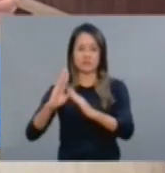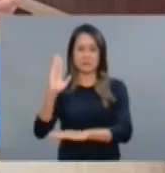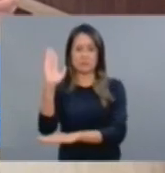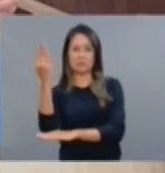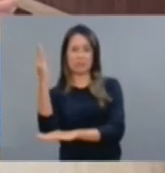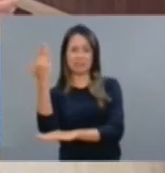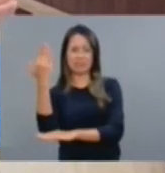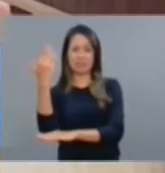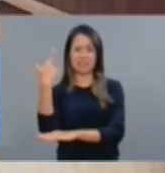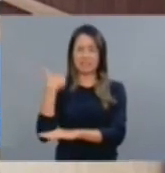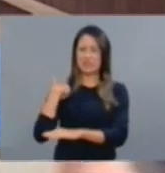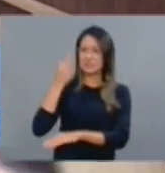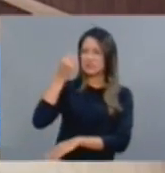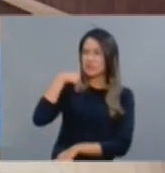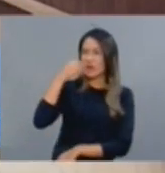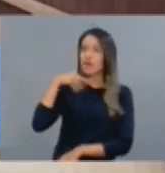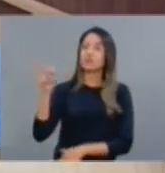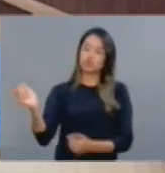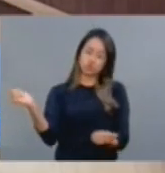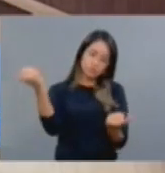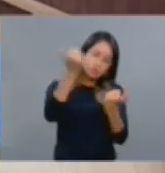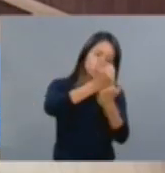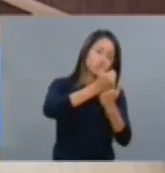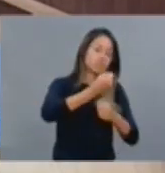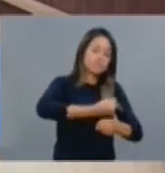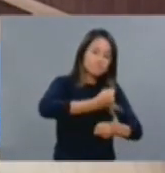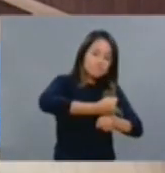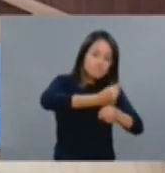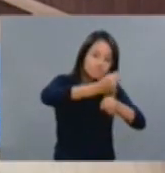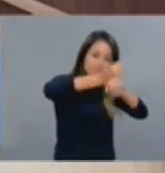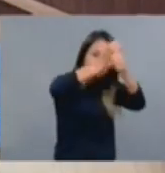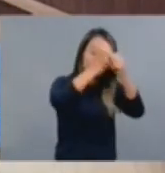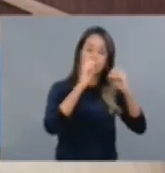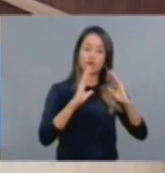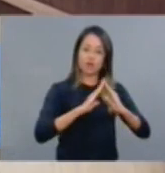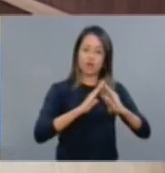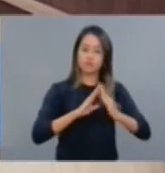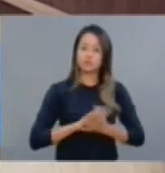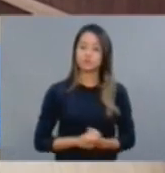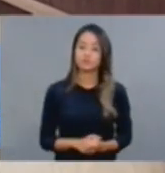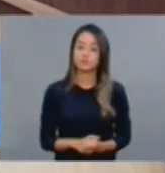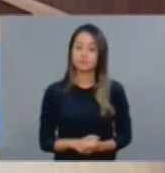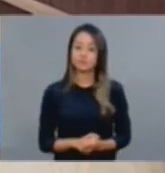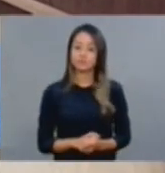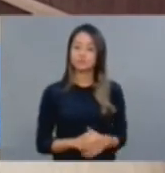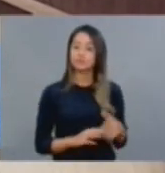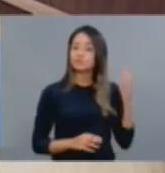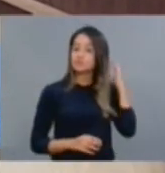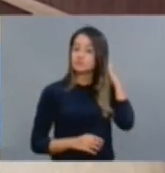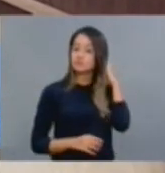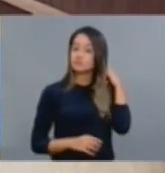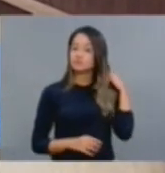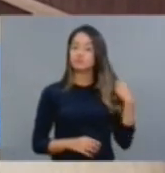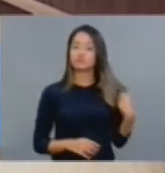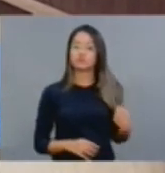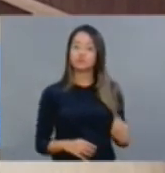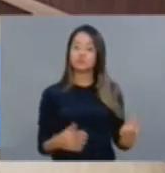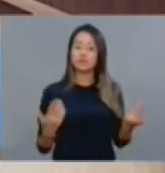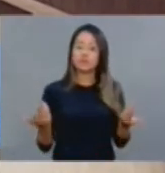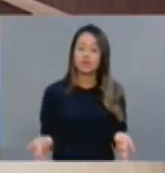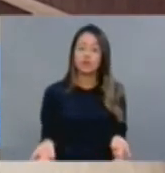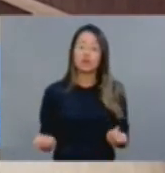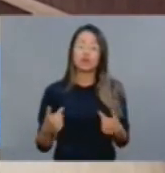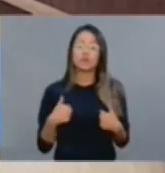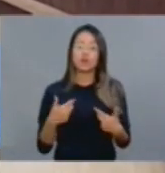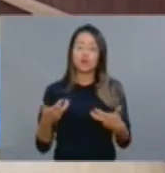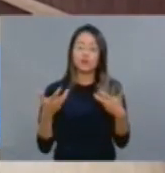e melhorias habitacionais. Eu quero, eu vou premiar o cearense,